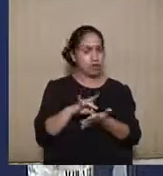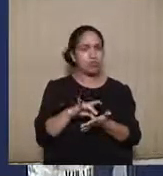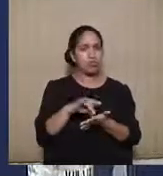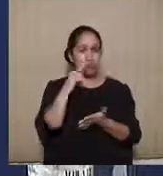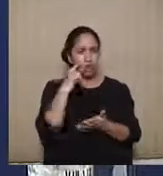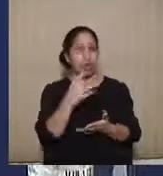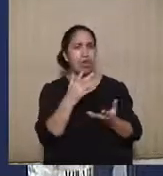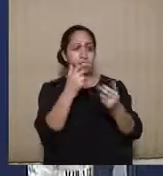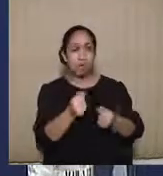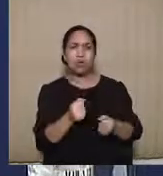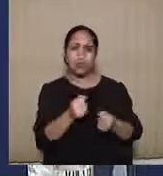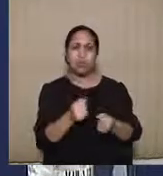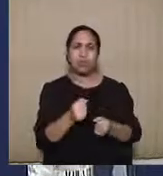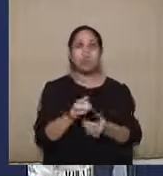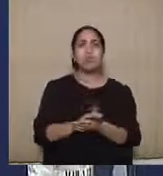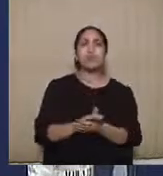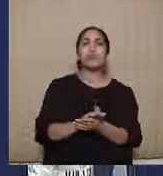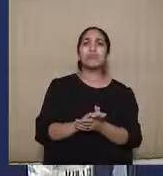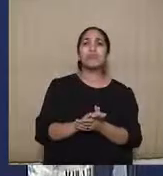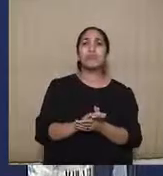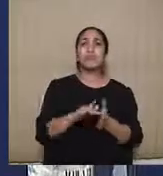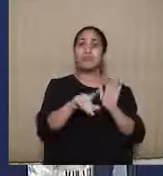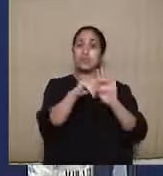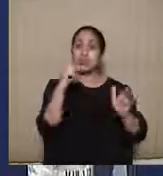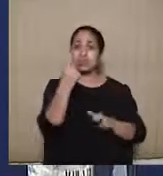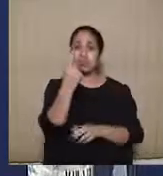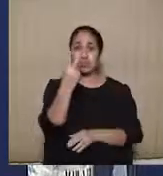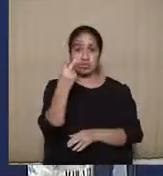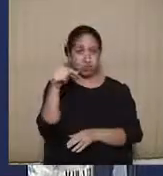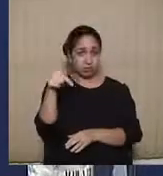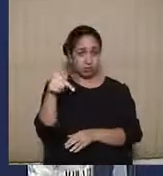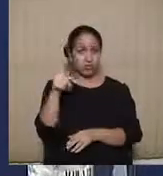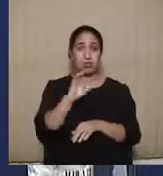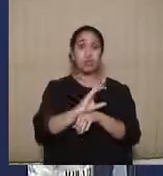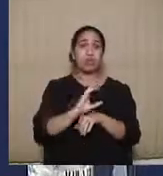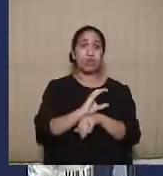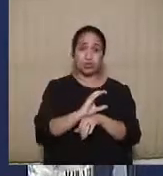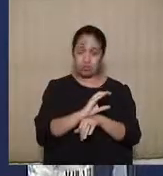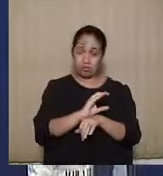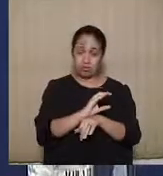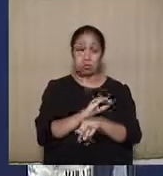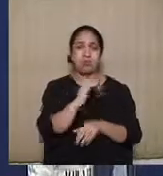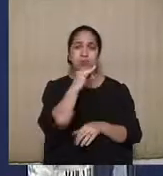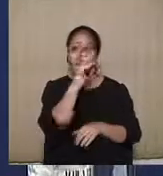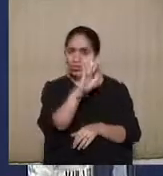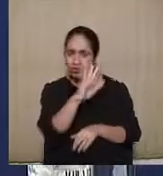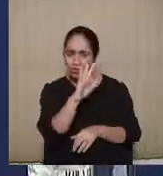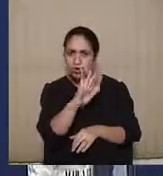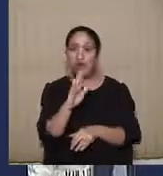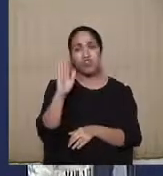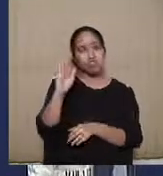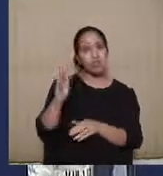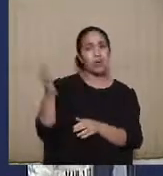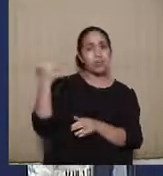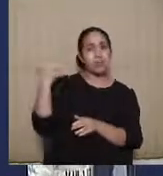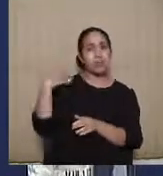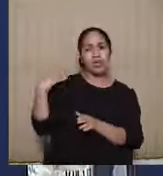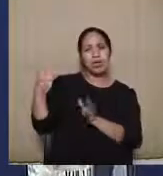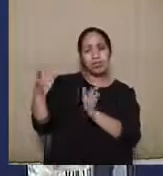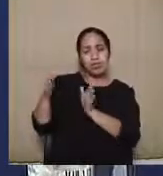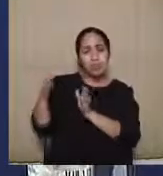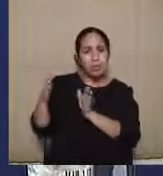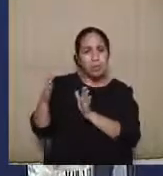reconhecida, especialmente em razão do que consta do artigo 127 da Constituição. E é importante a gente lembrar que já houve momentos em que algumas